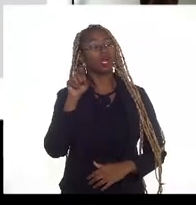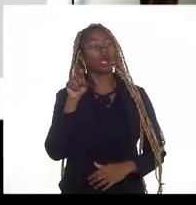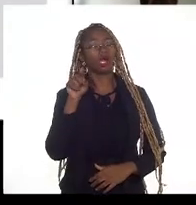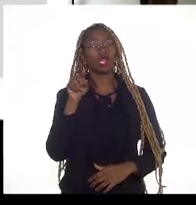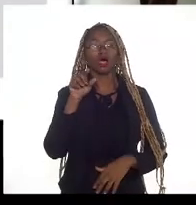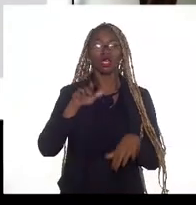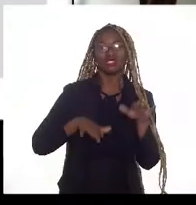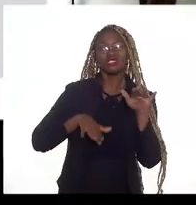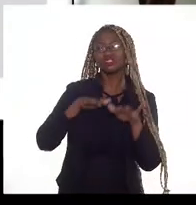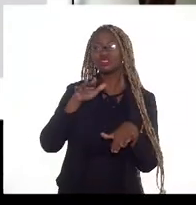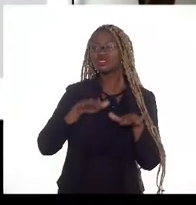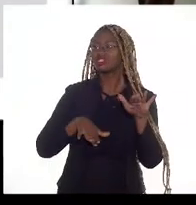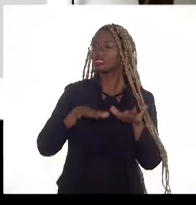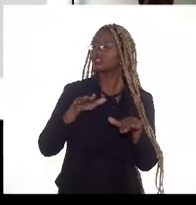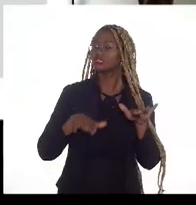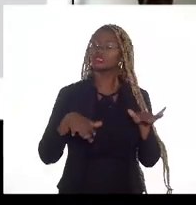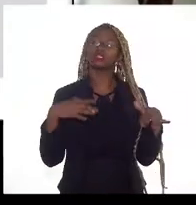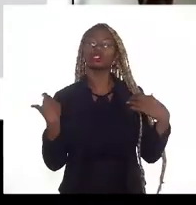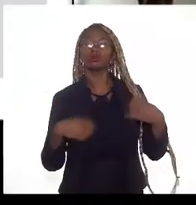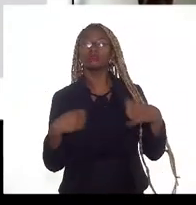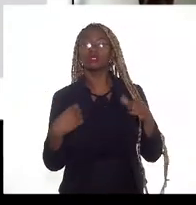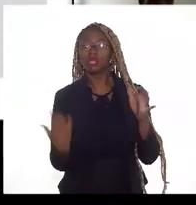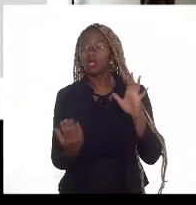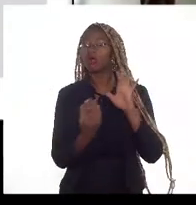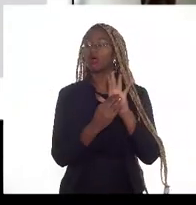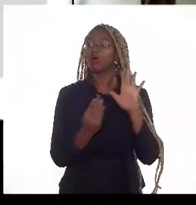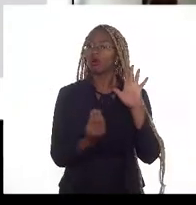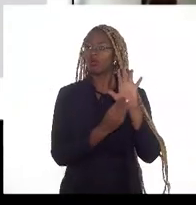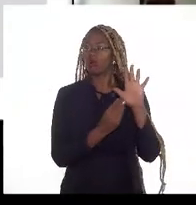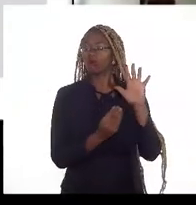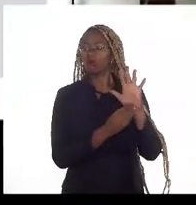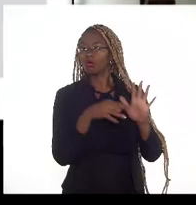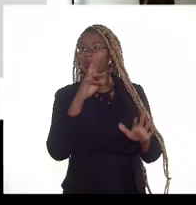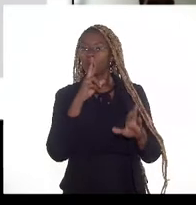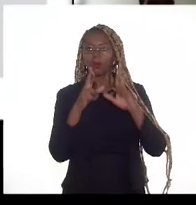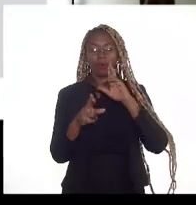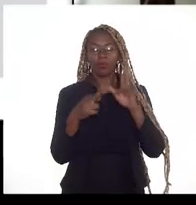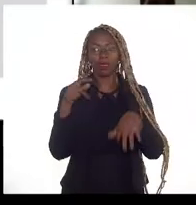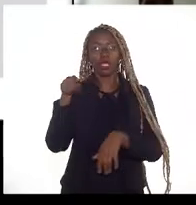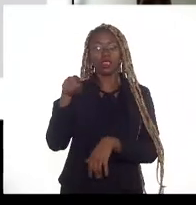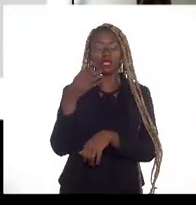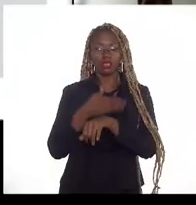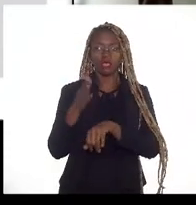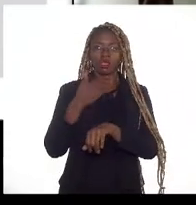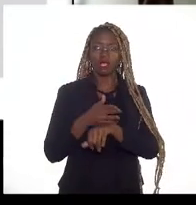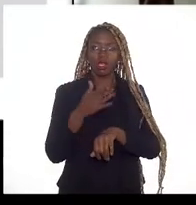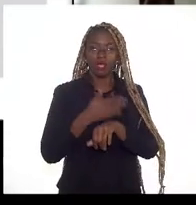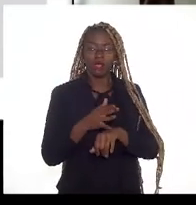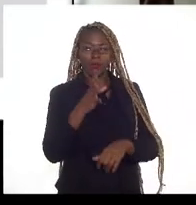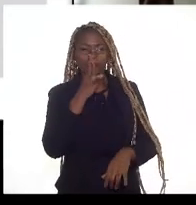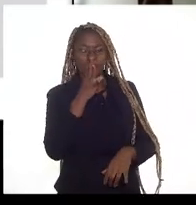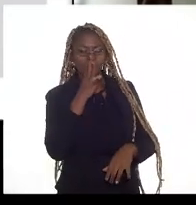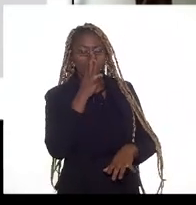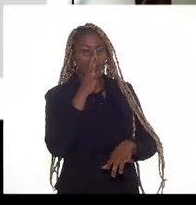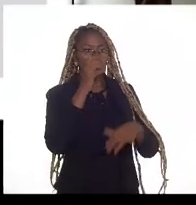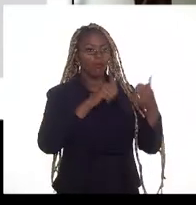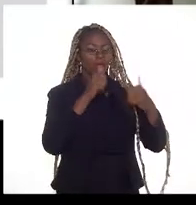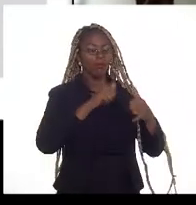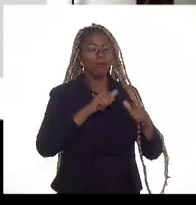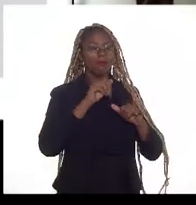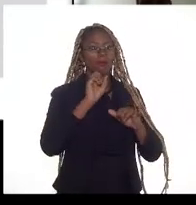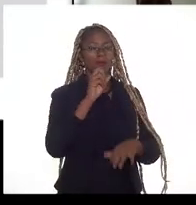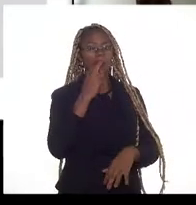adita o resultado desses ensaios ou ela convalida